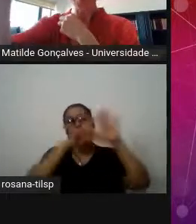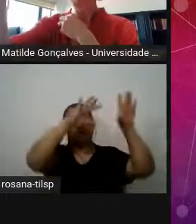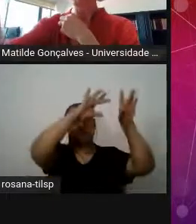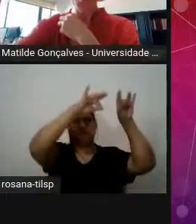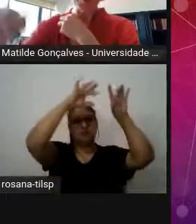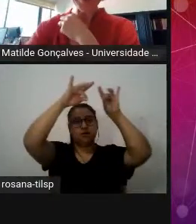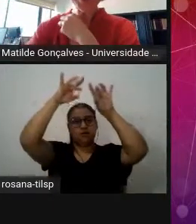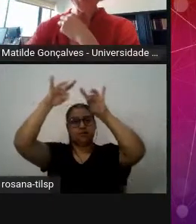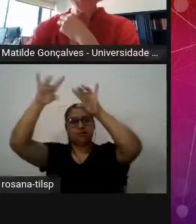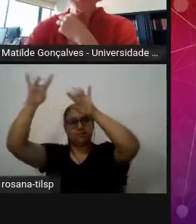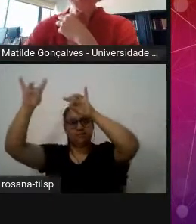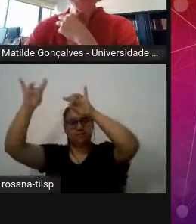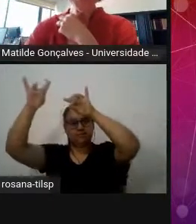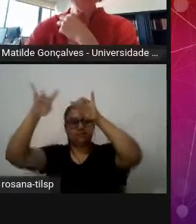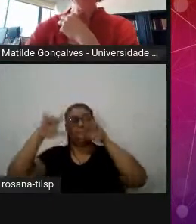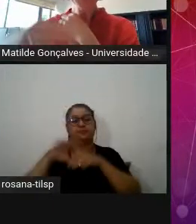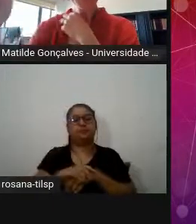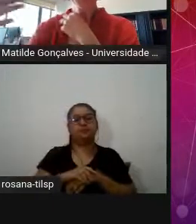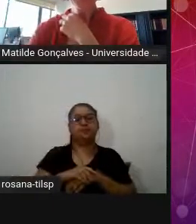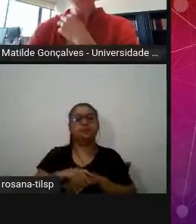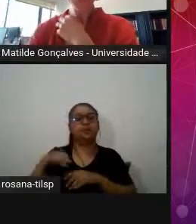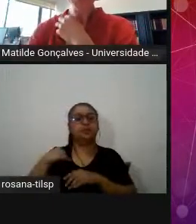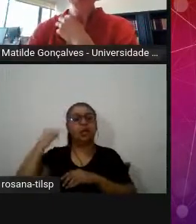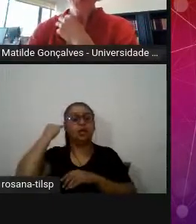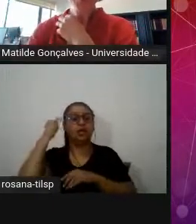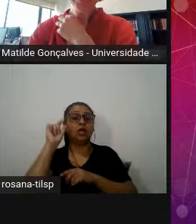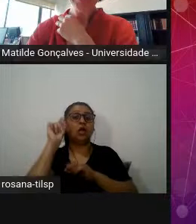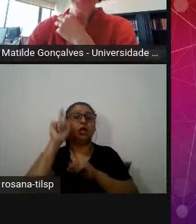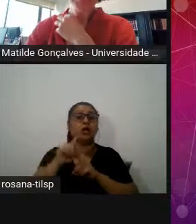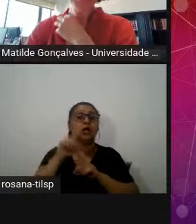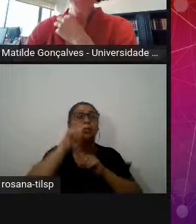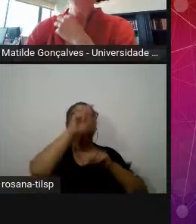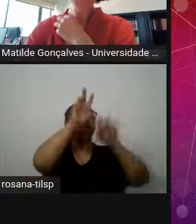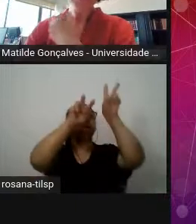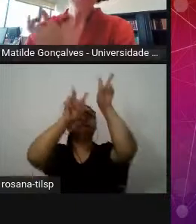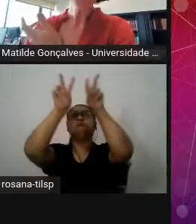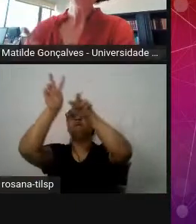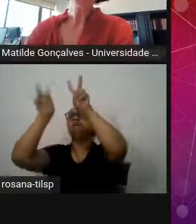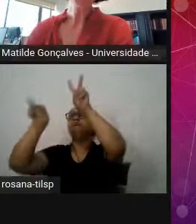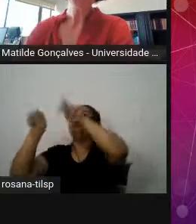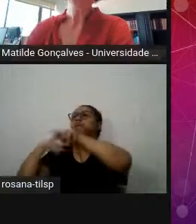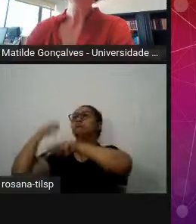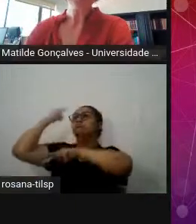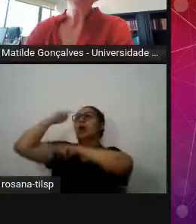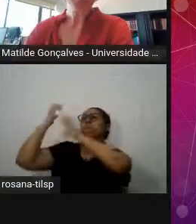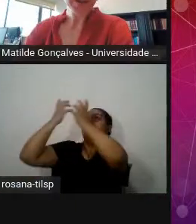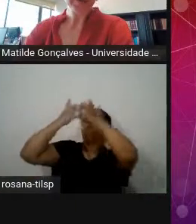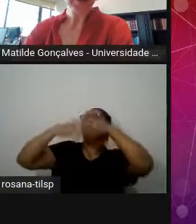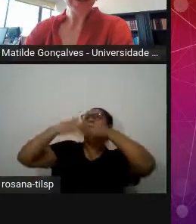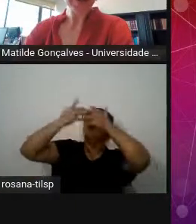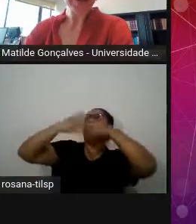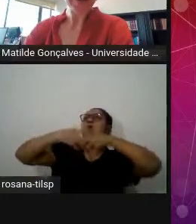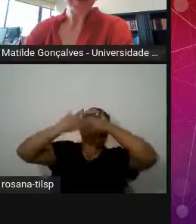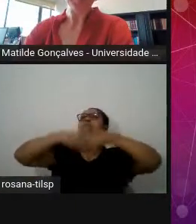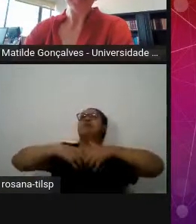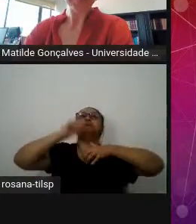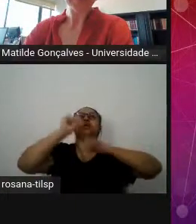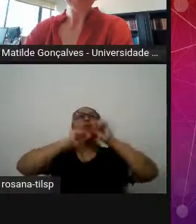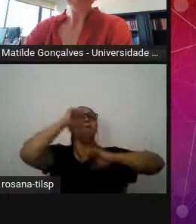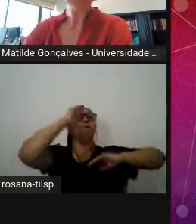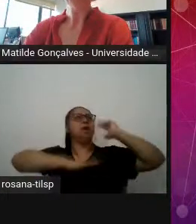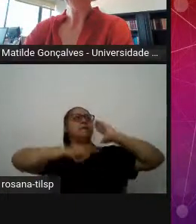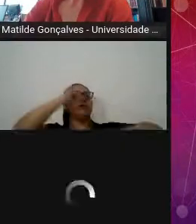e com molas e a ideia era observar esses textos e refletir sobre o processo de construção do texto desta